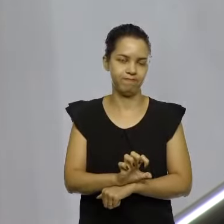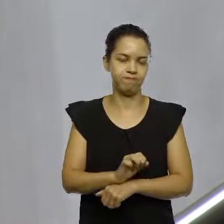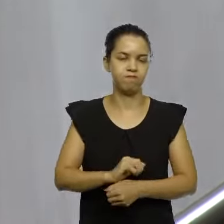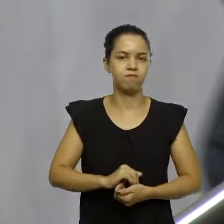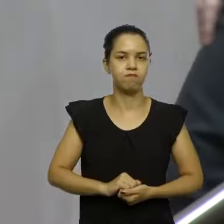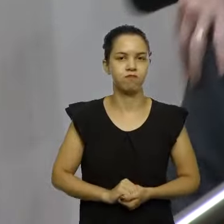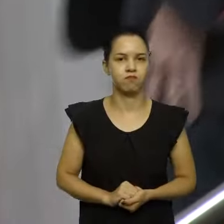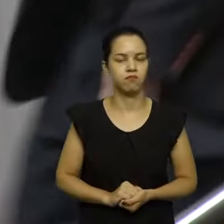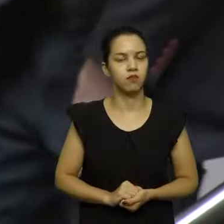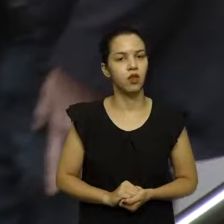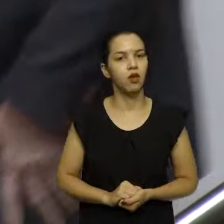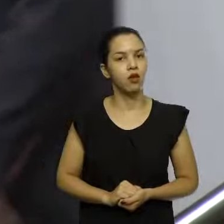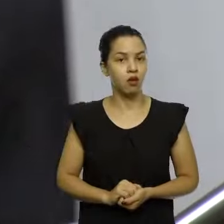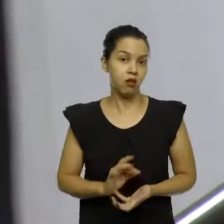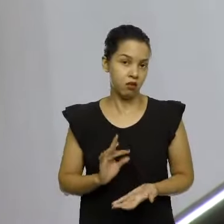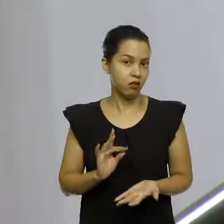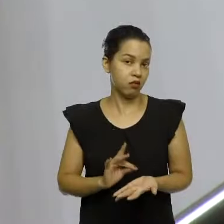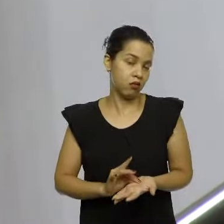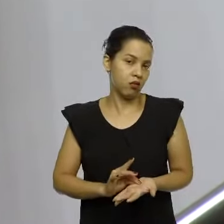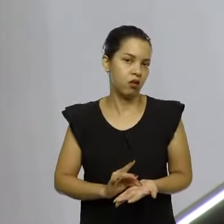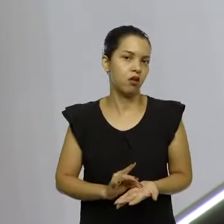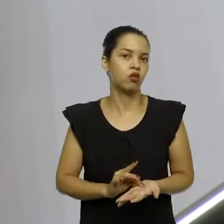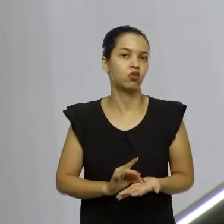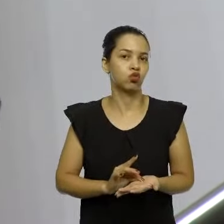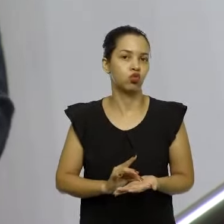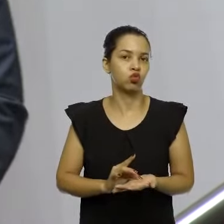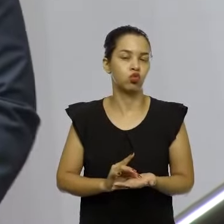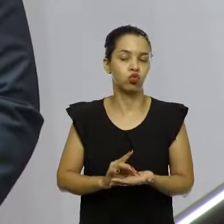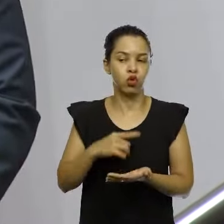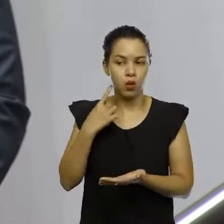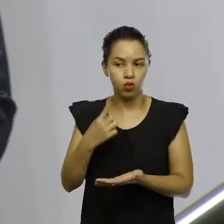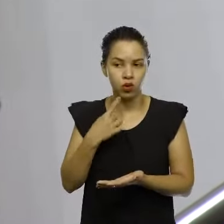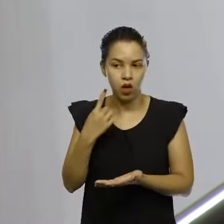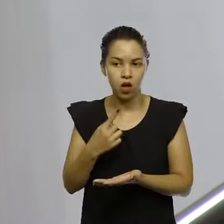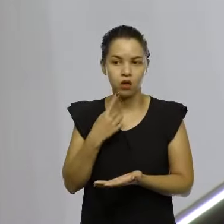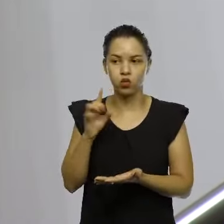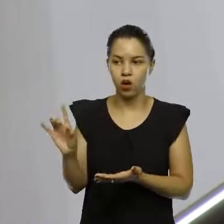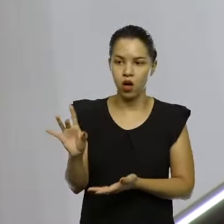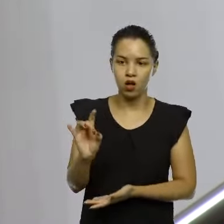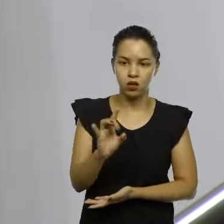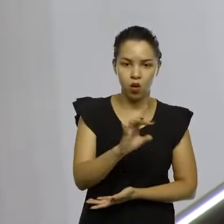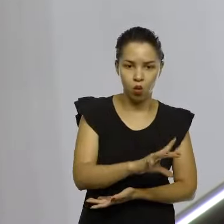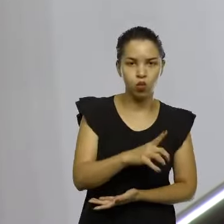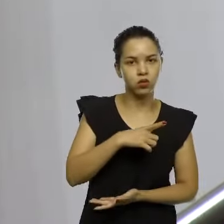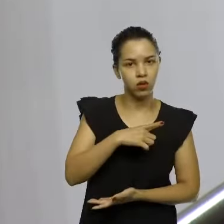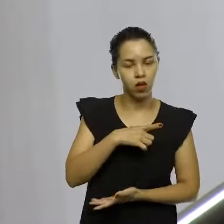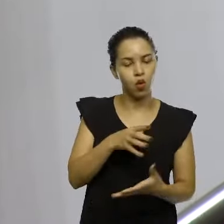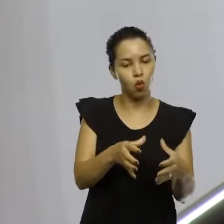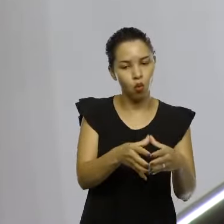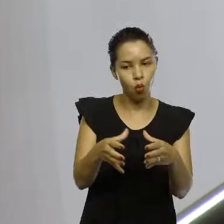E, obviamente, que todo deputado tem o seu nicho, tem aquele grupo de pessoas que o apoiam.